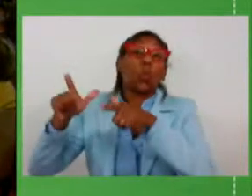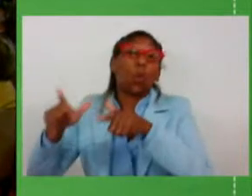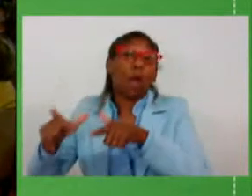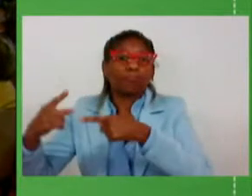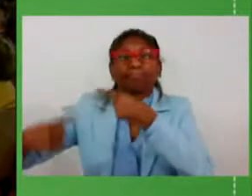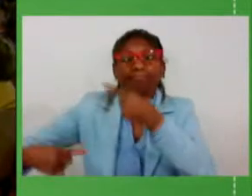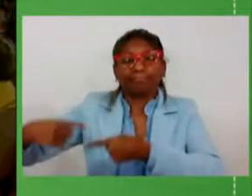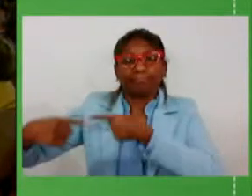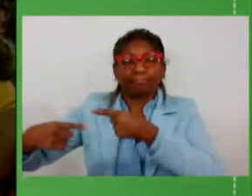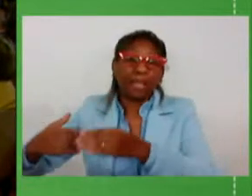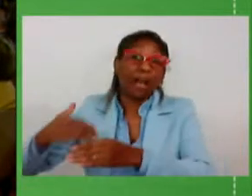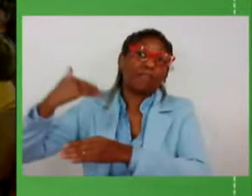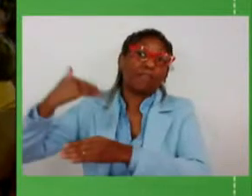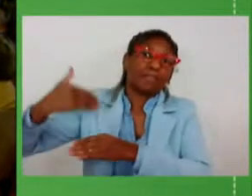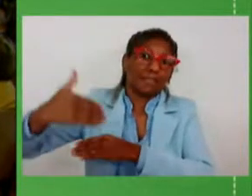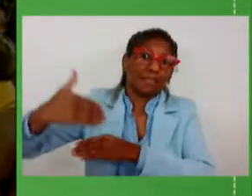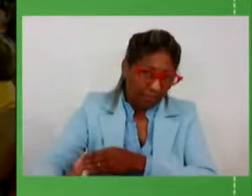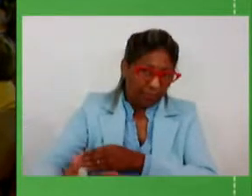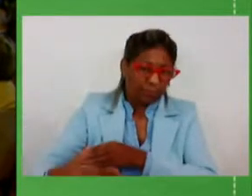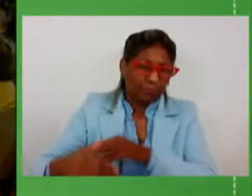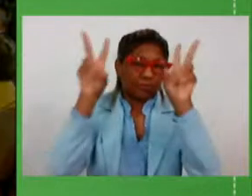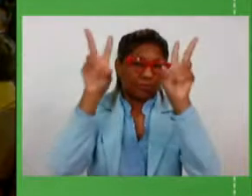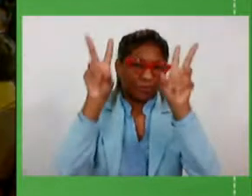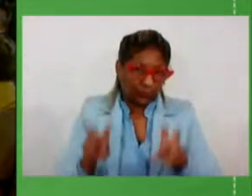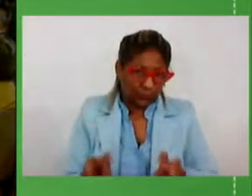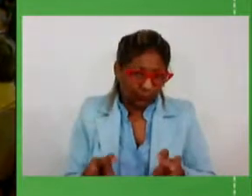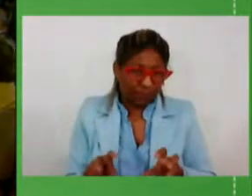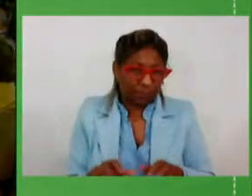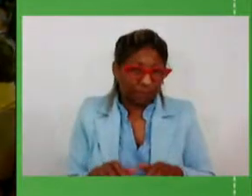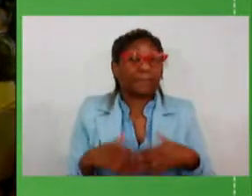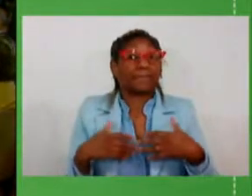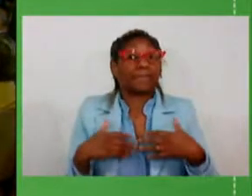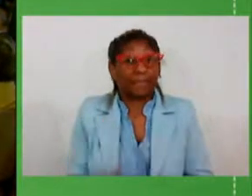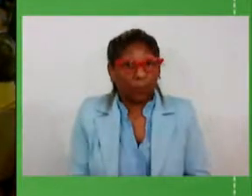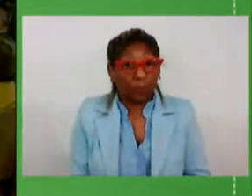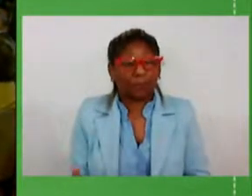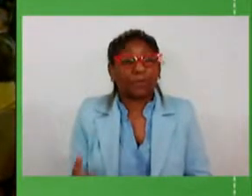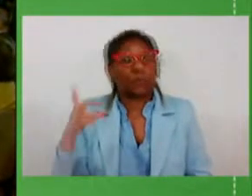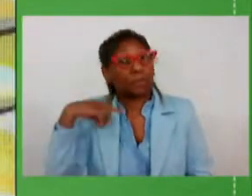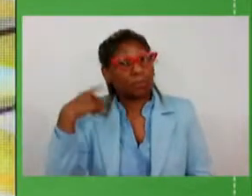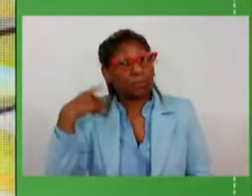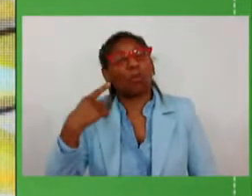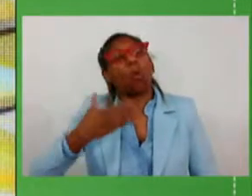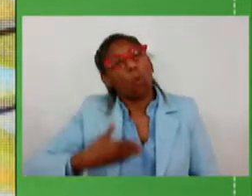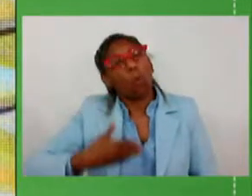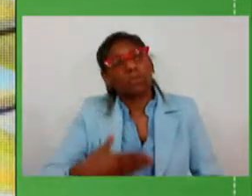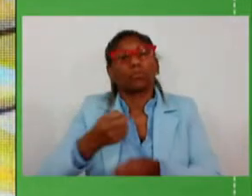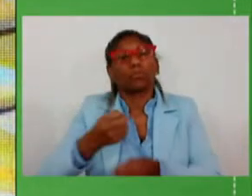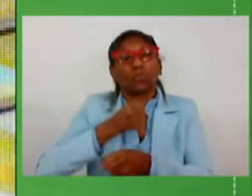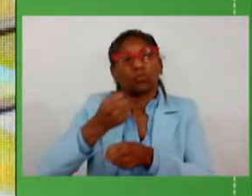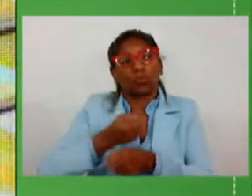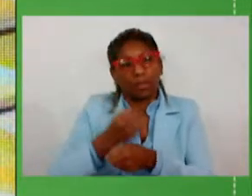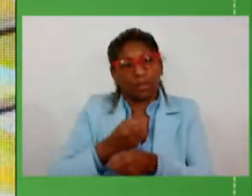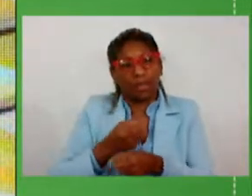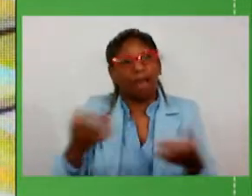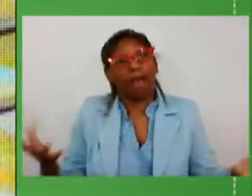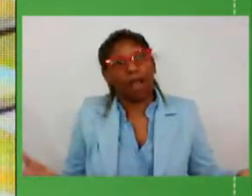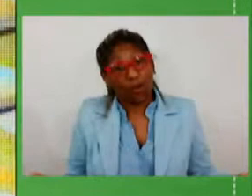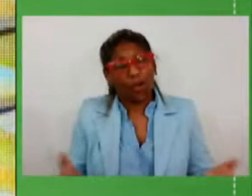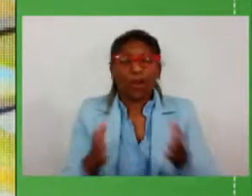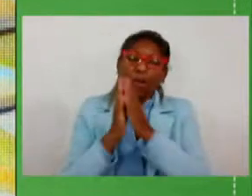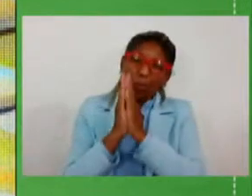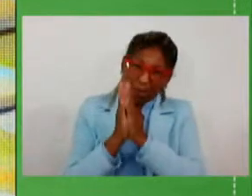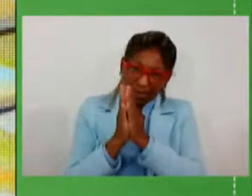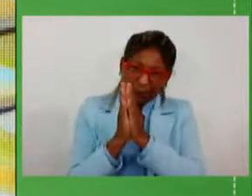avançar nessas pautas então os deputados ajudaram a construir as condições e agora eu vou fazer um novo pedido aos deputados